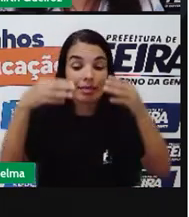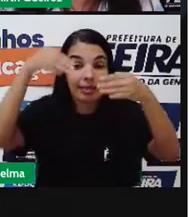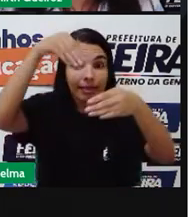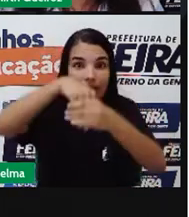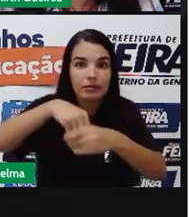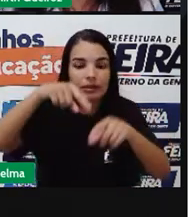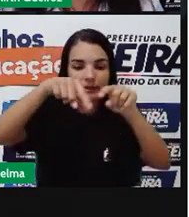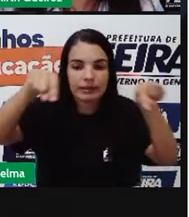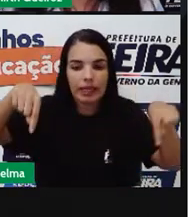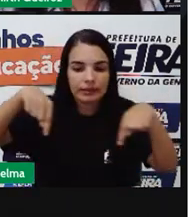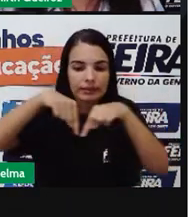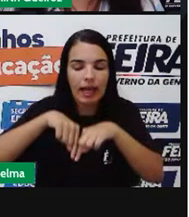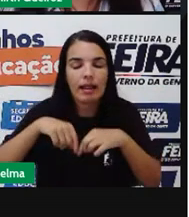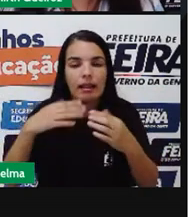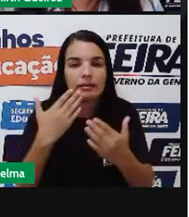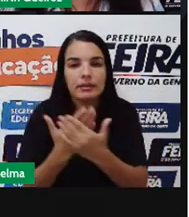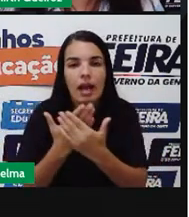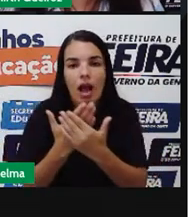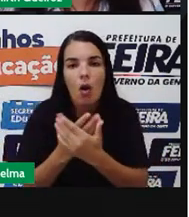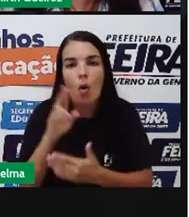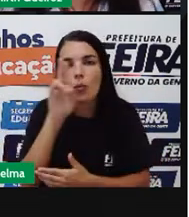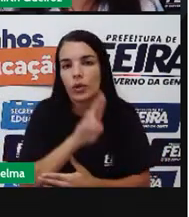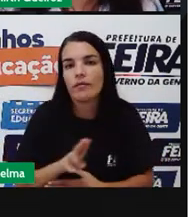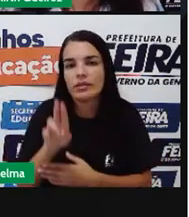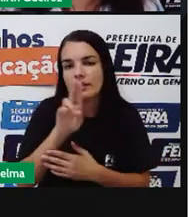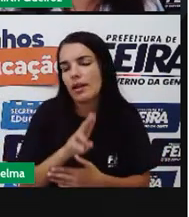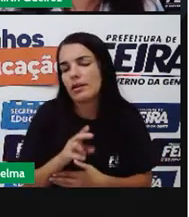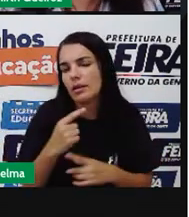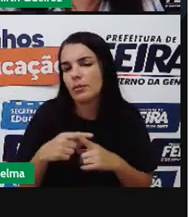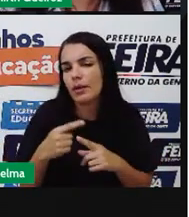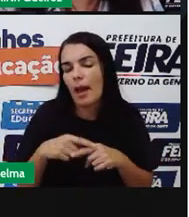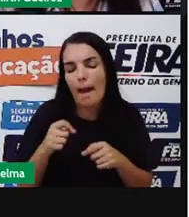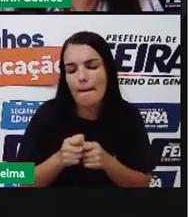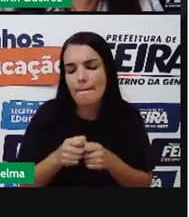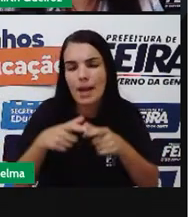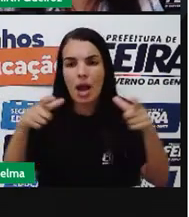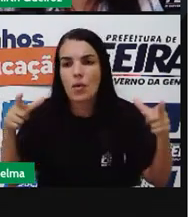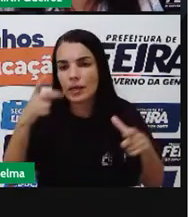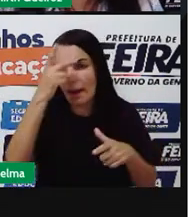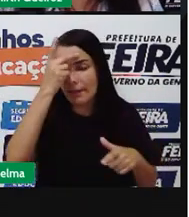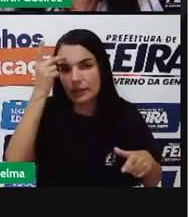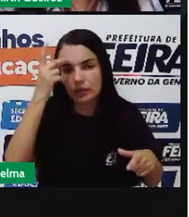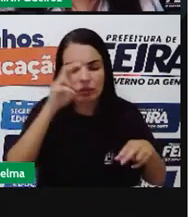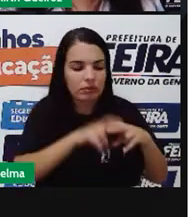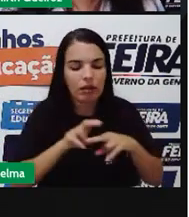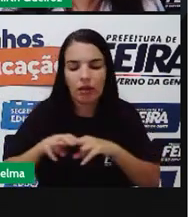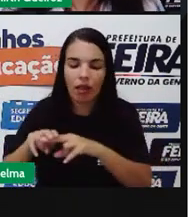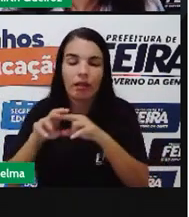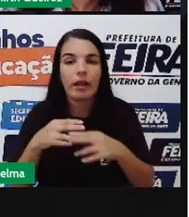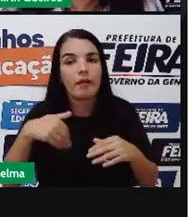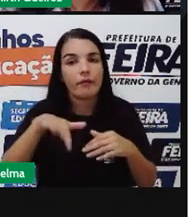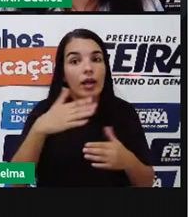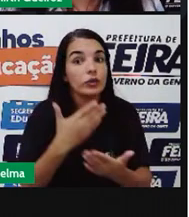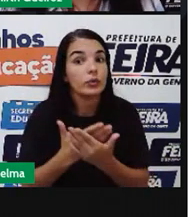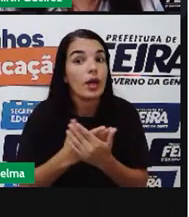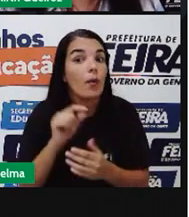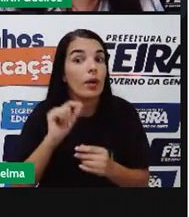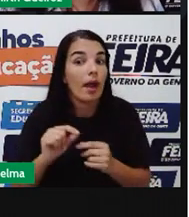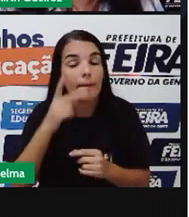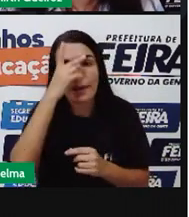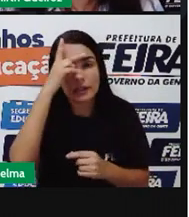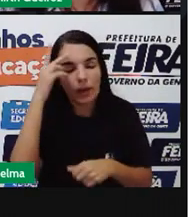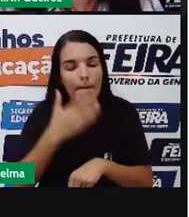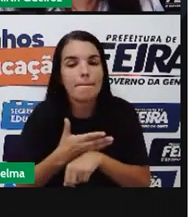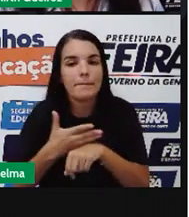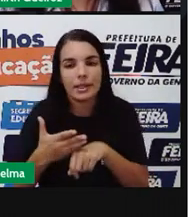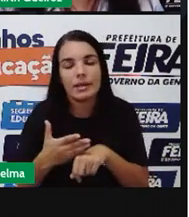aula das universidades Onde a maioria que ocupam as cadeiras das universidades São pessoas da cor branca Então